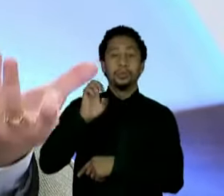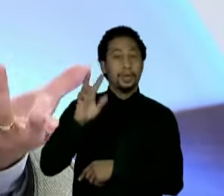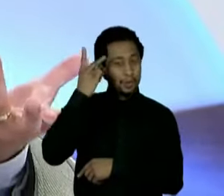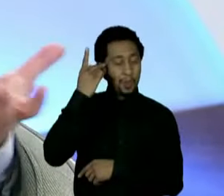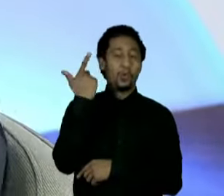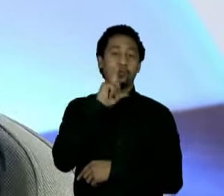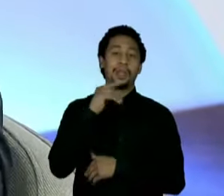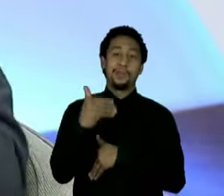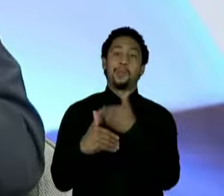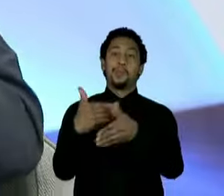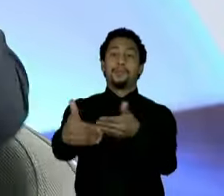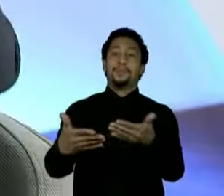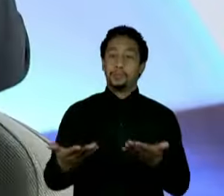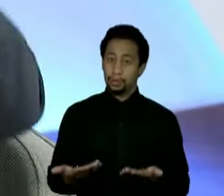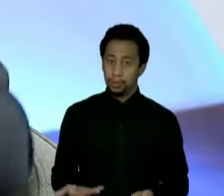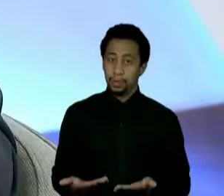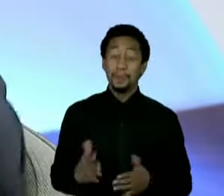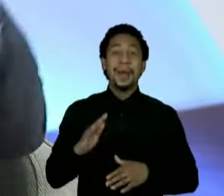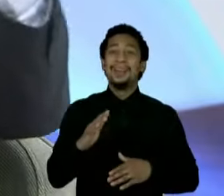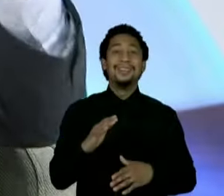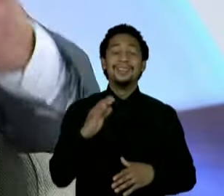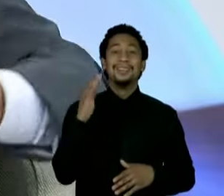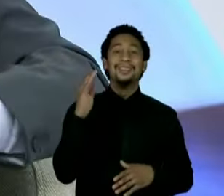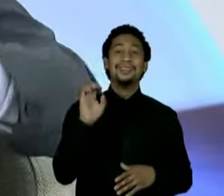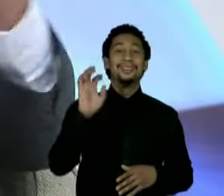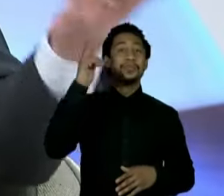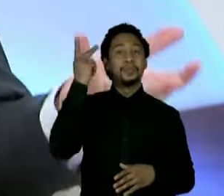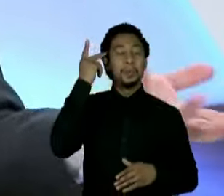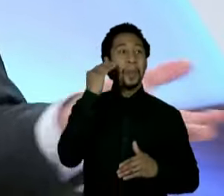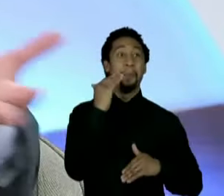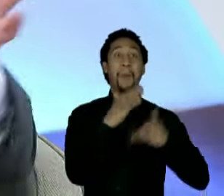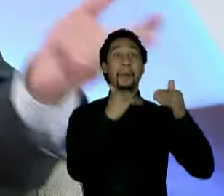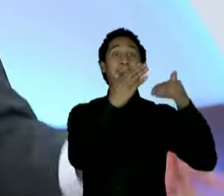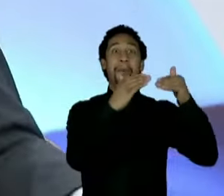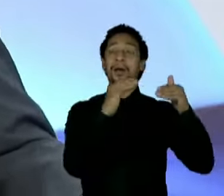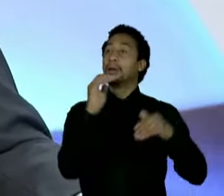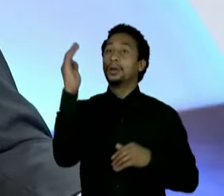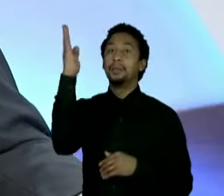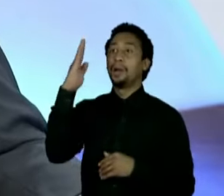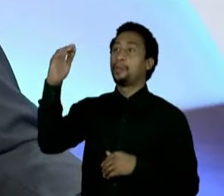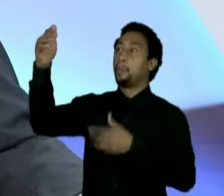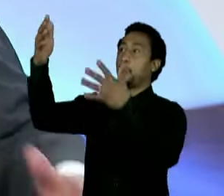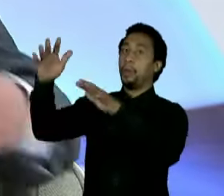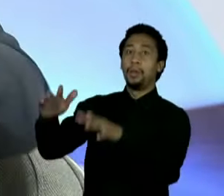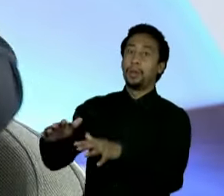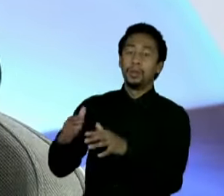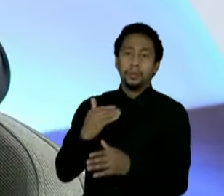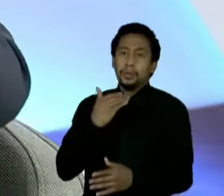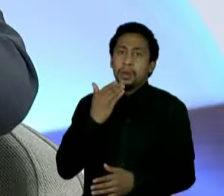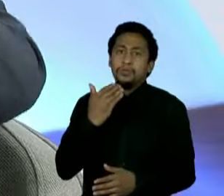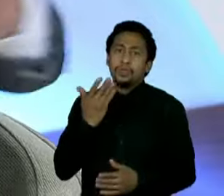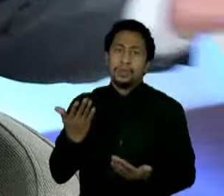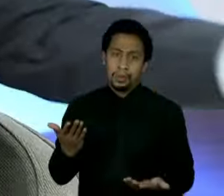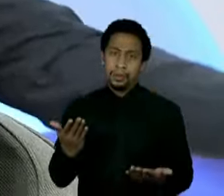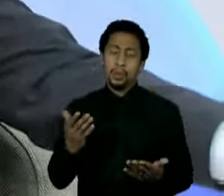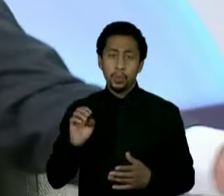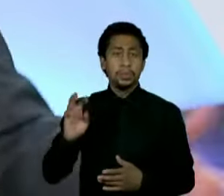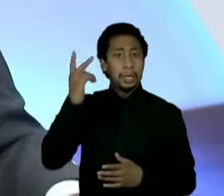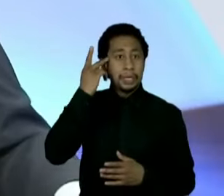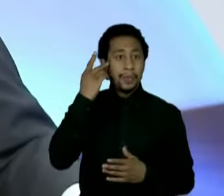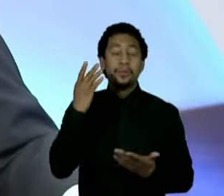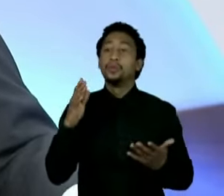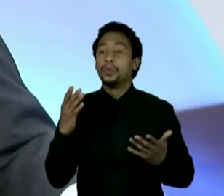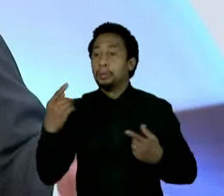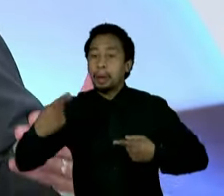deu o tom. E, dessa vez, São Paulo ficou batendo boca. Ficaram quatro anos disputando quem ia ser candidato a presidente da República. No fim, nem